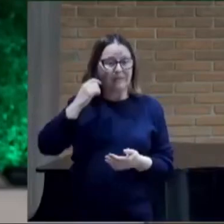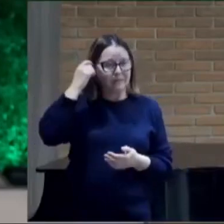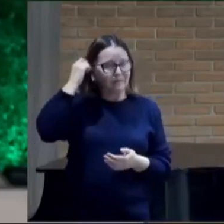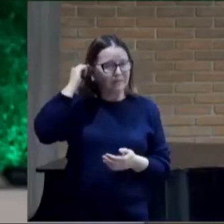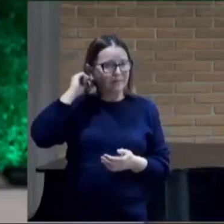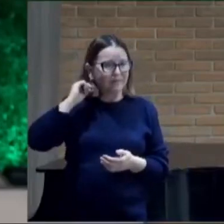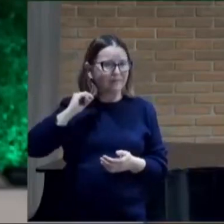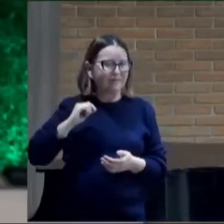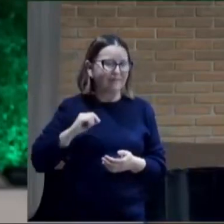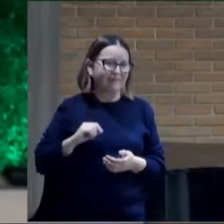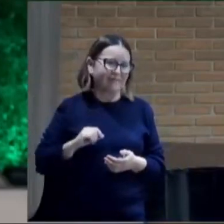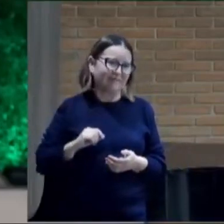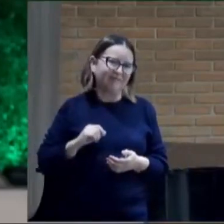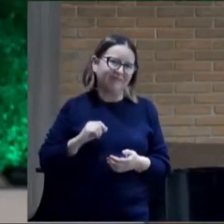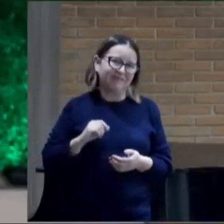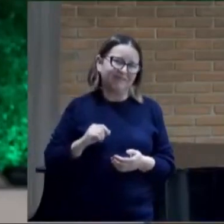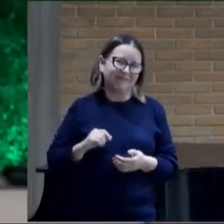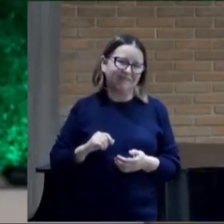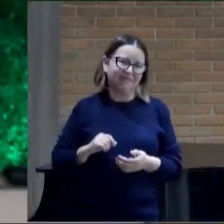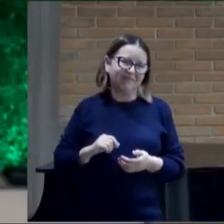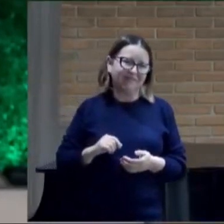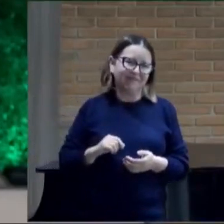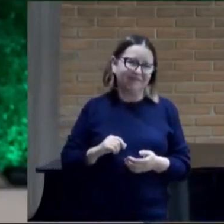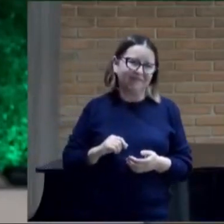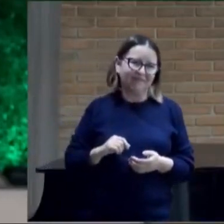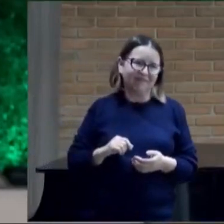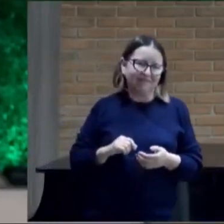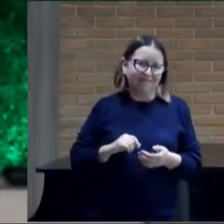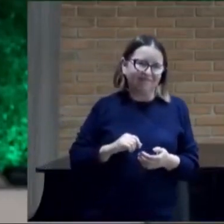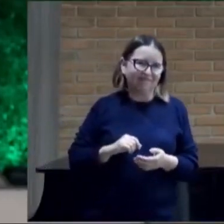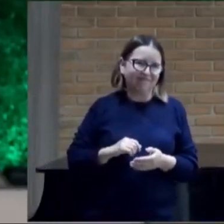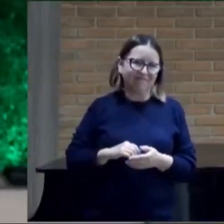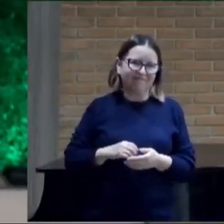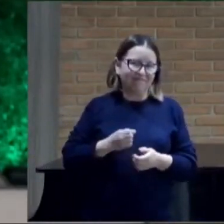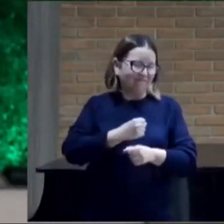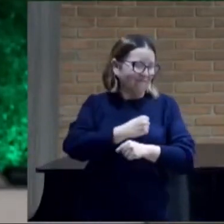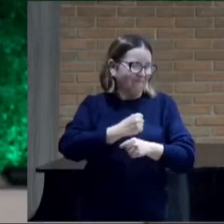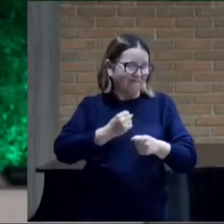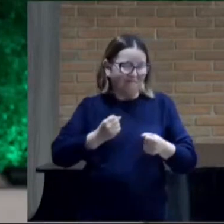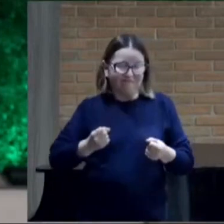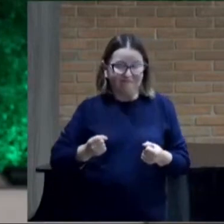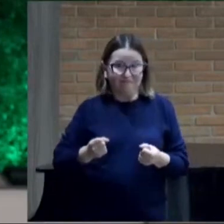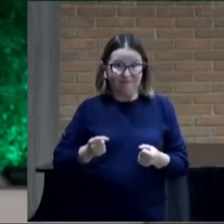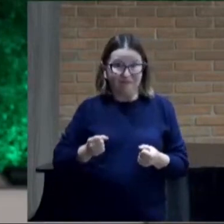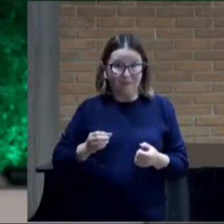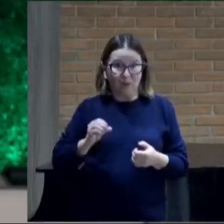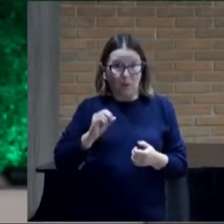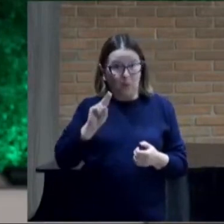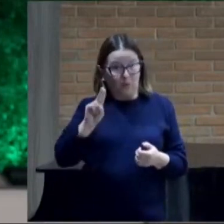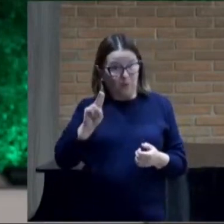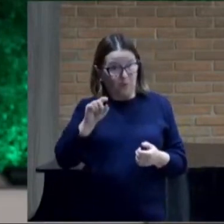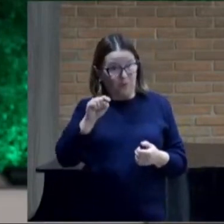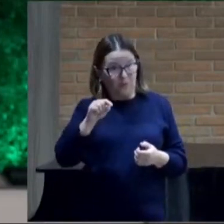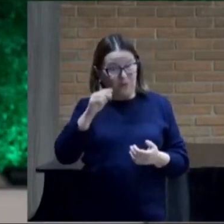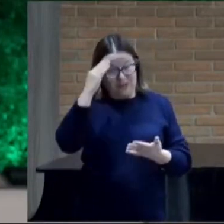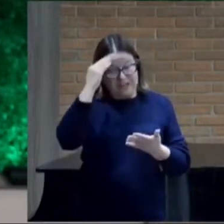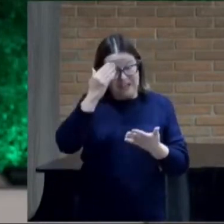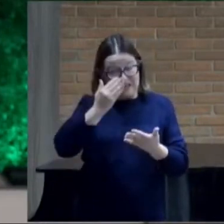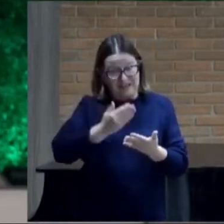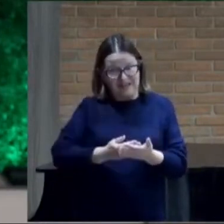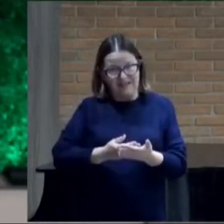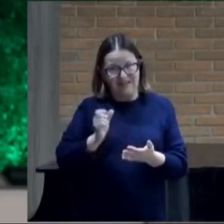Minha querida Não tem jeito Ou você se rende a palavra de Deus